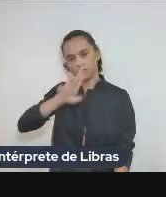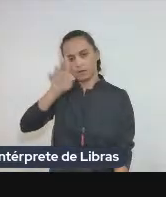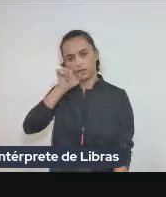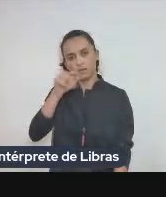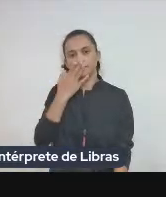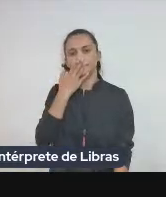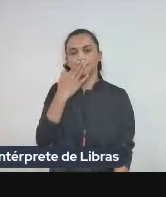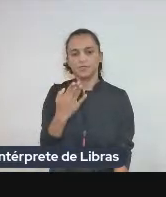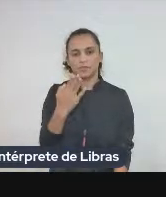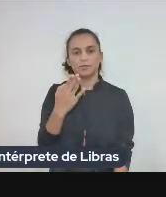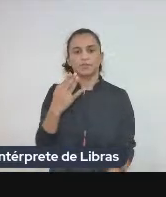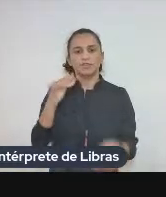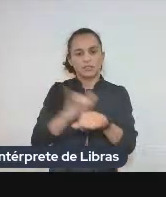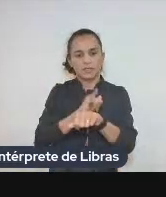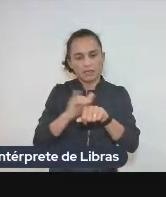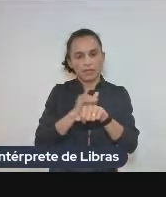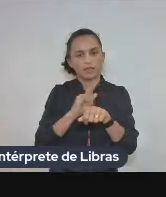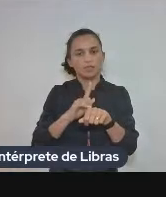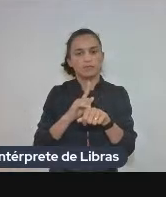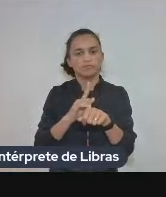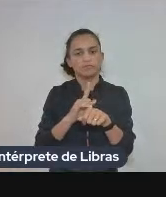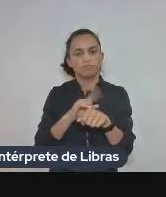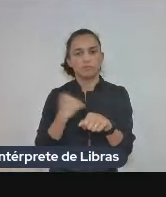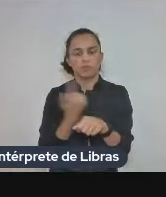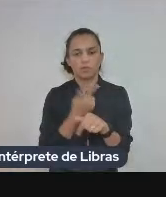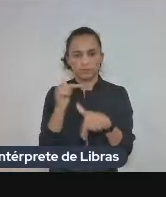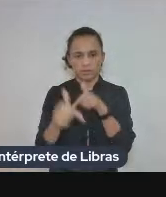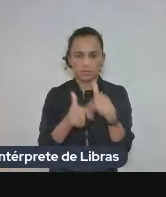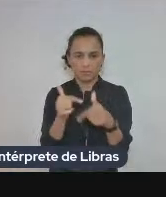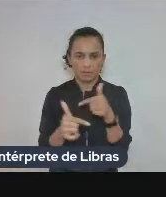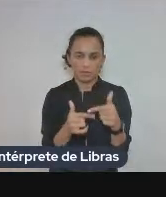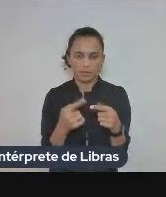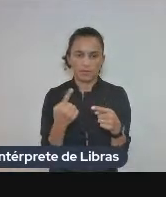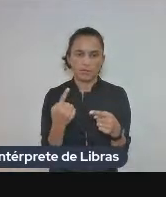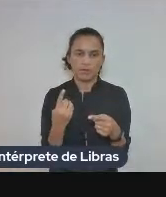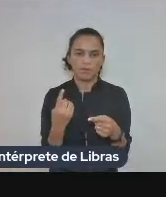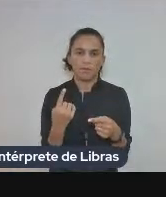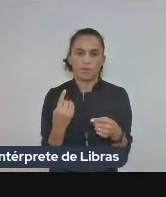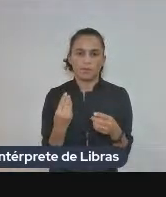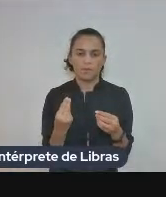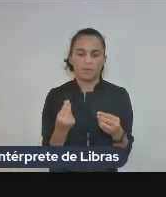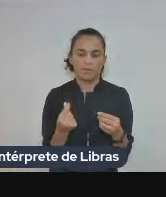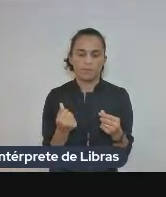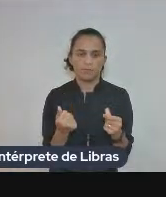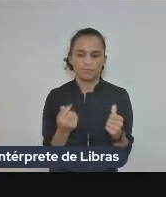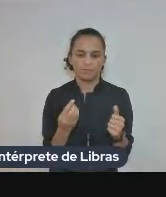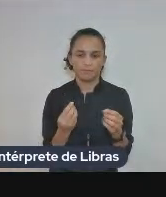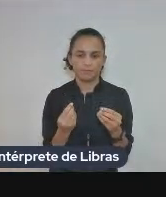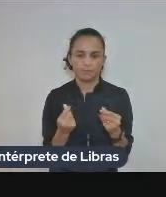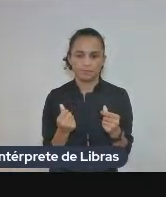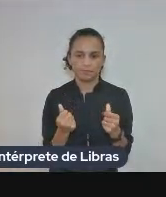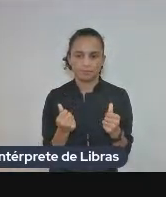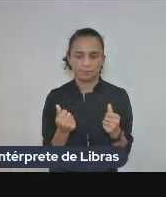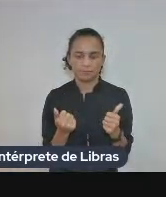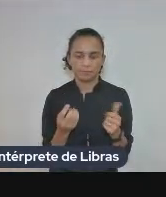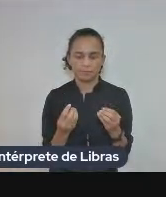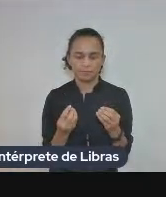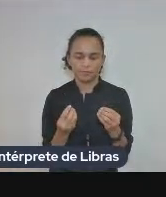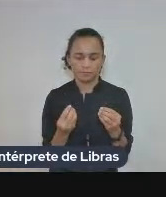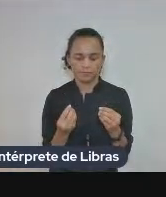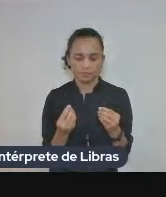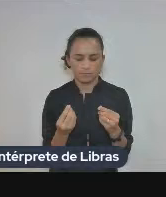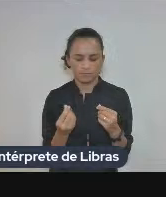devido ao fato de não termos muitos conhecimentos especialmente eu não termos muito